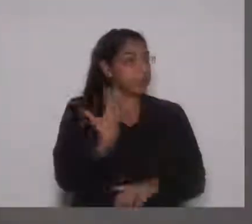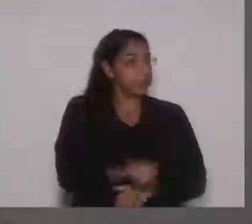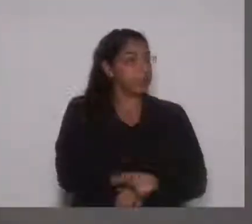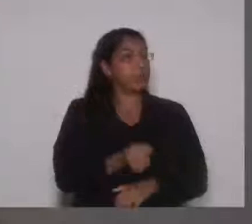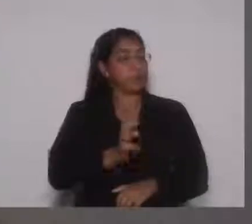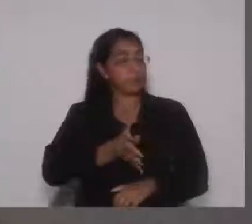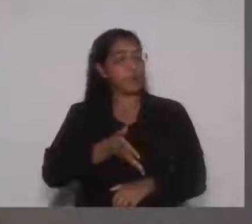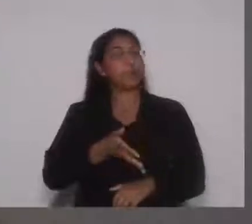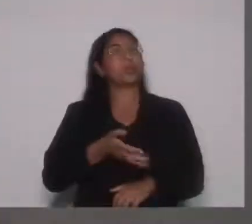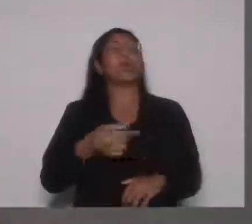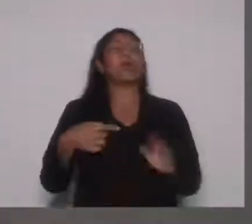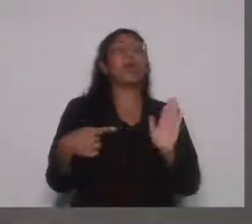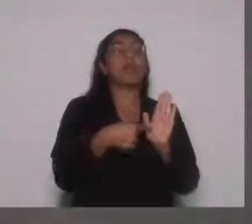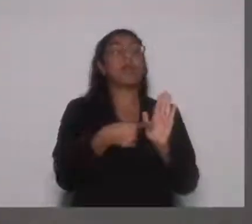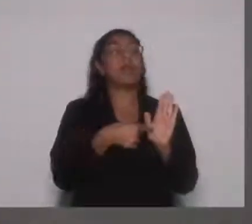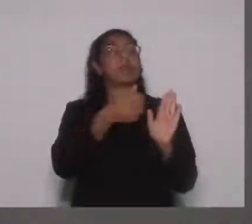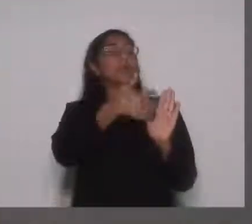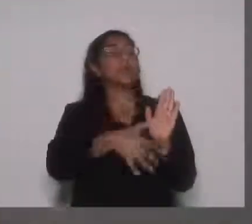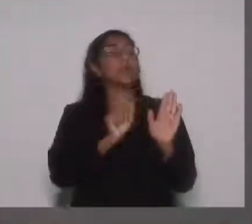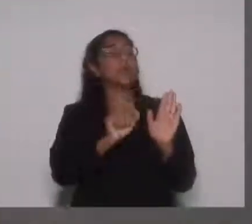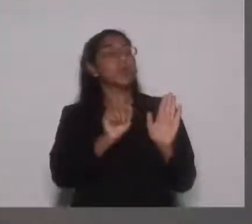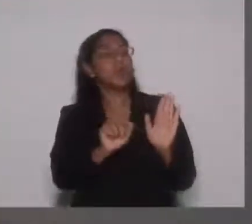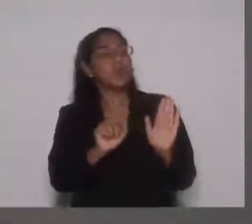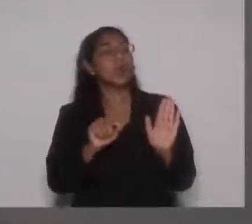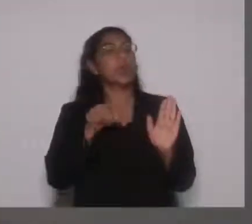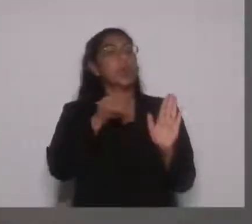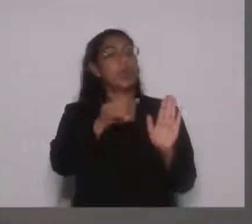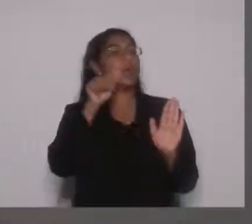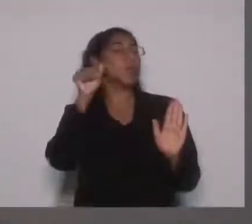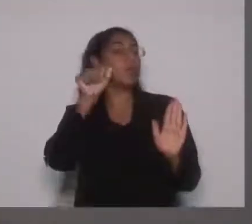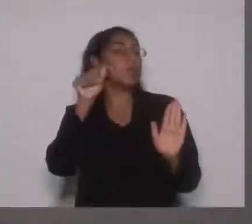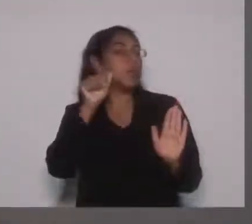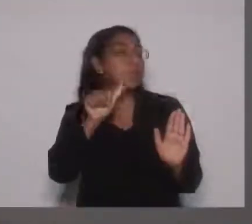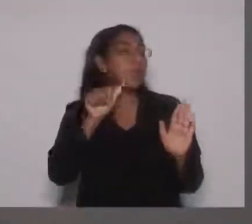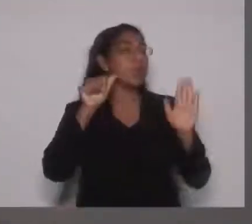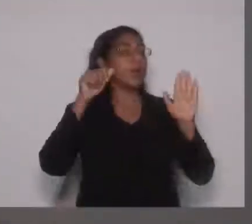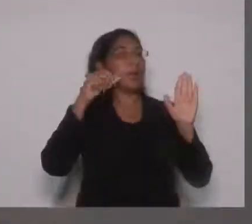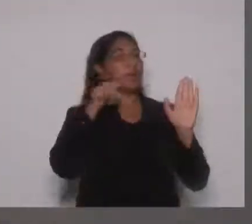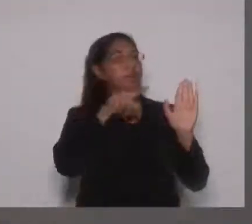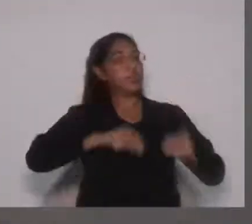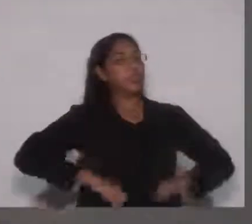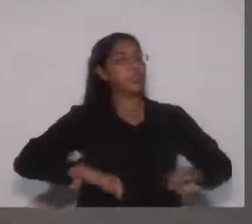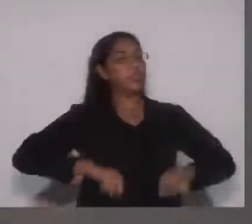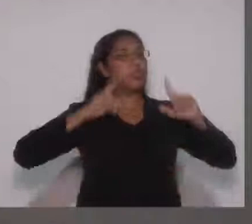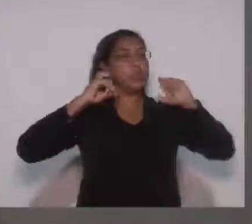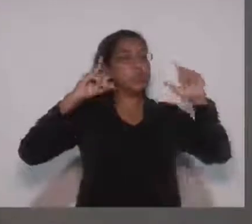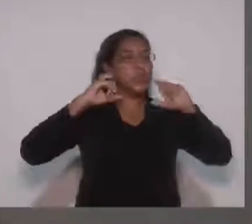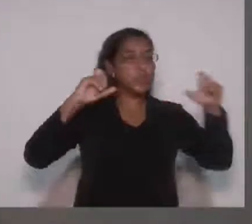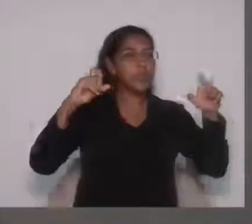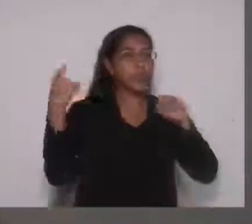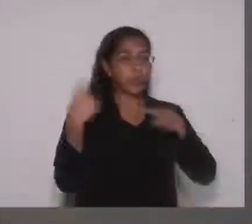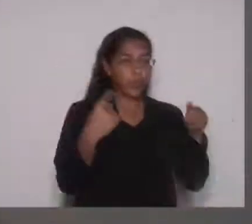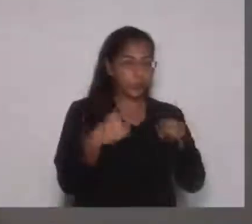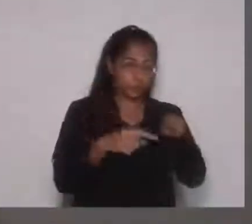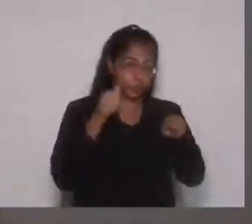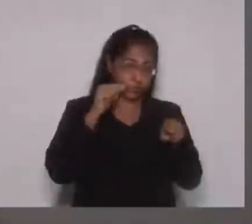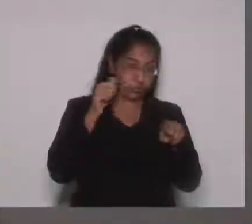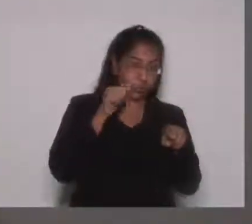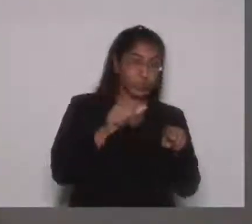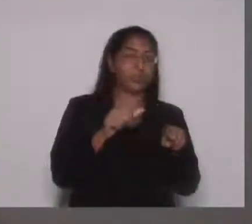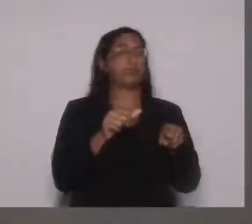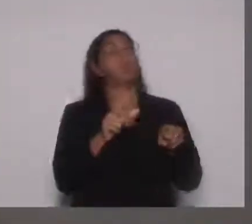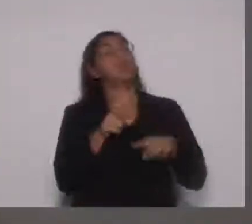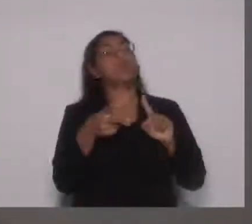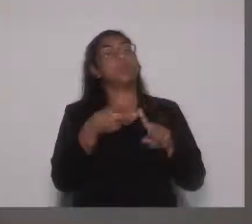que tem como intuito receber, examinar e encaminhar denúncias de violência doméstica, em especial contra a mulher, acompanhar a